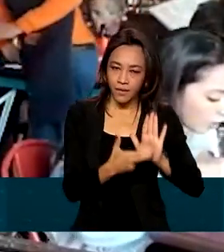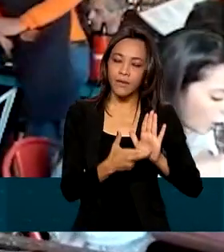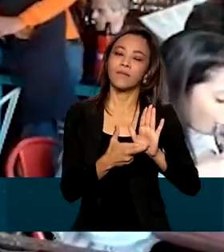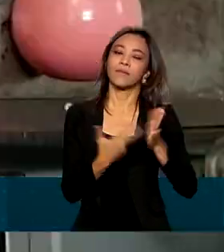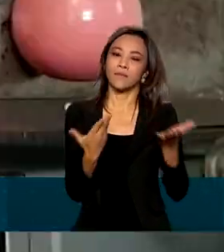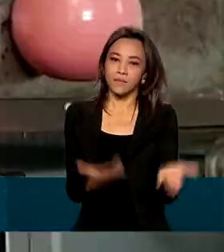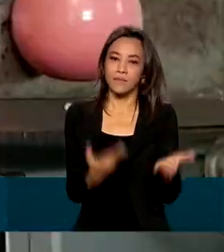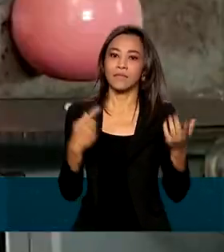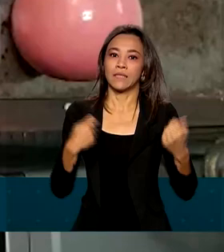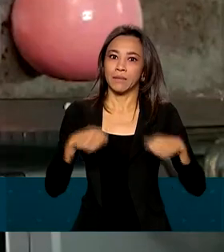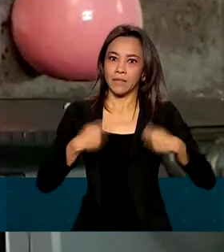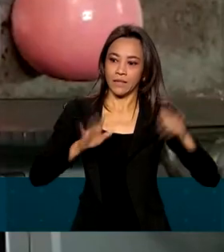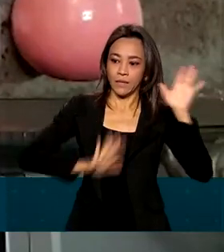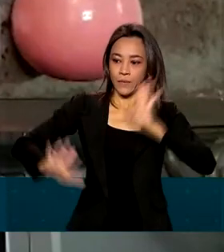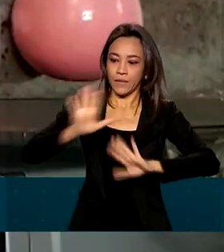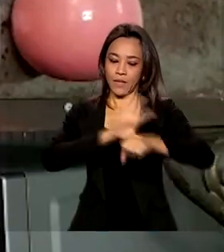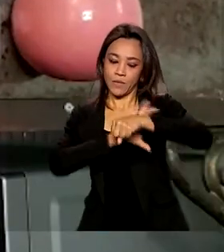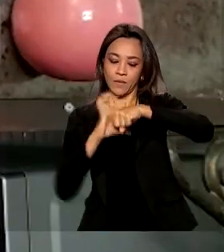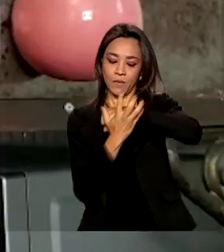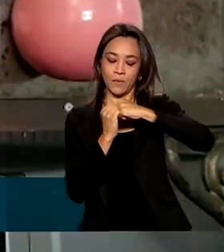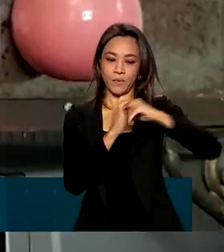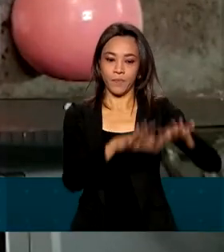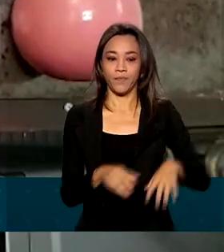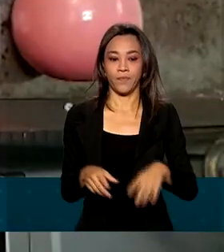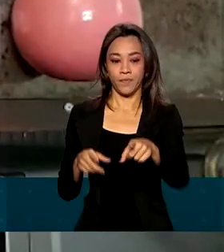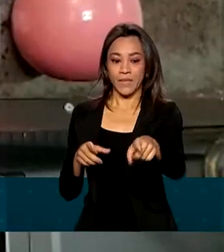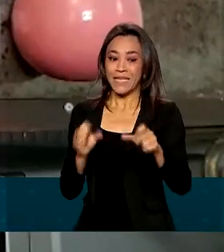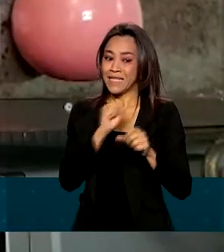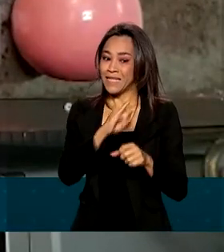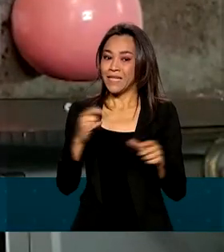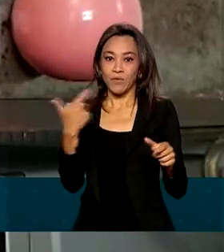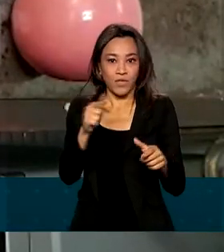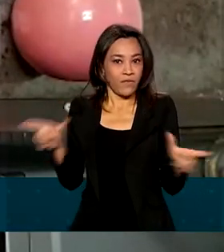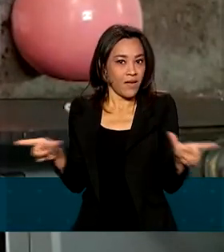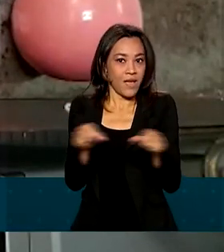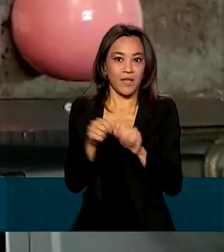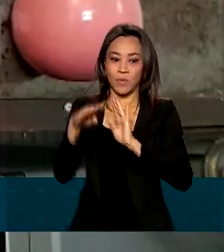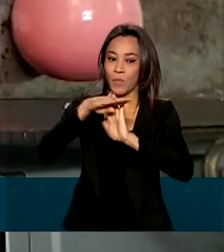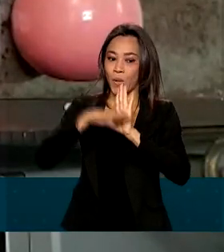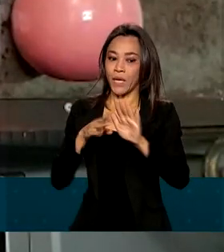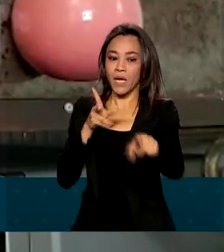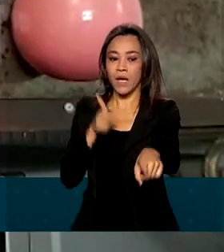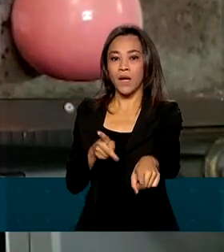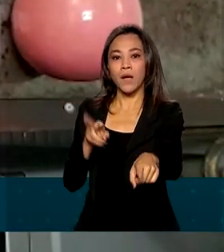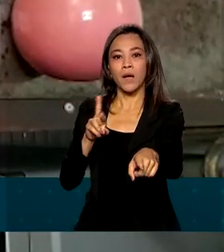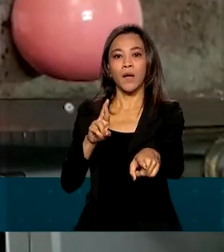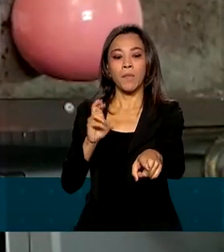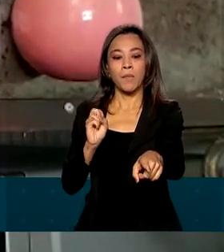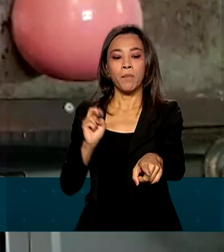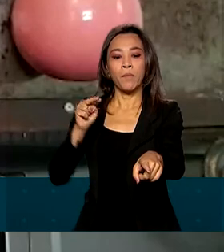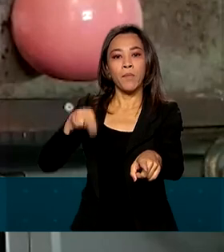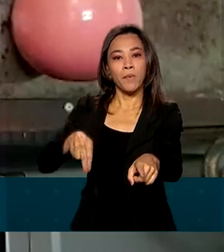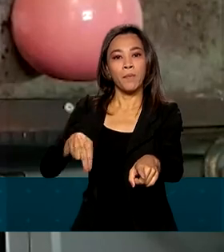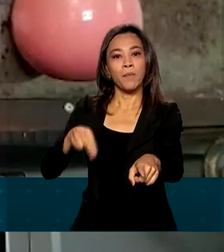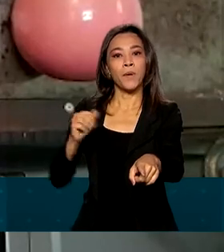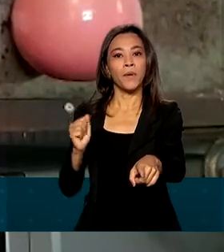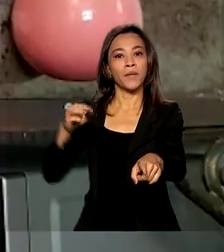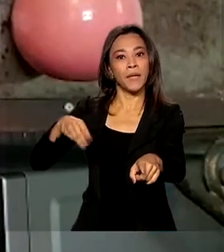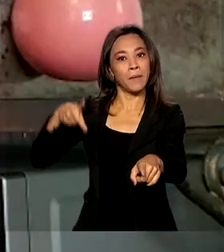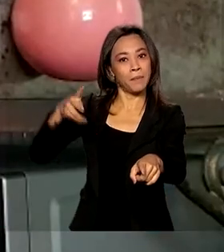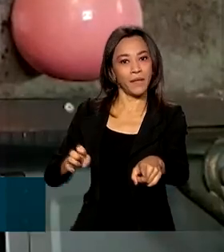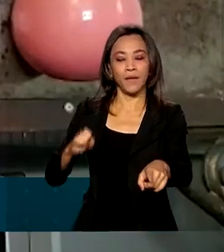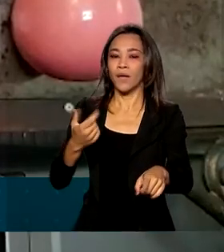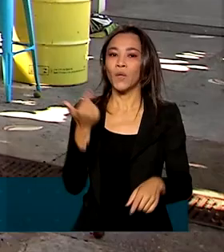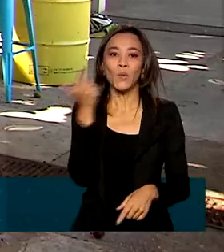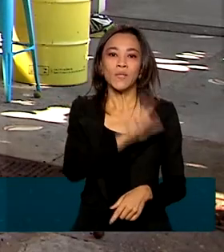coronavírus. Se não fosse o Pronamp, eu não estaria hoje trabalhando, operando e mantendo todos os empregos